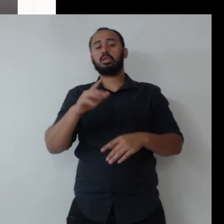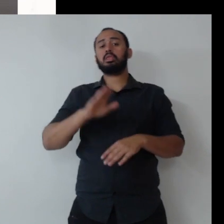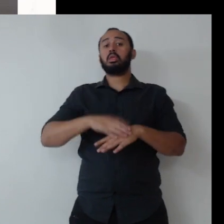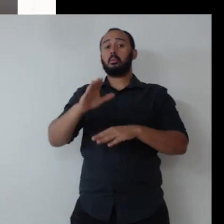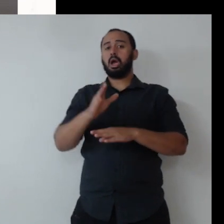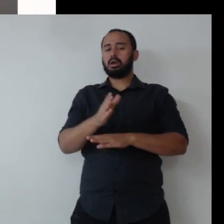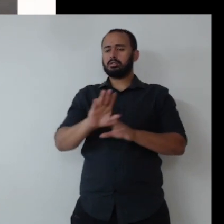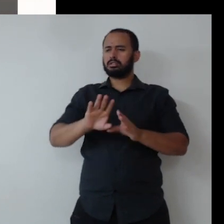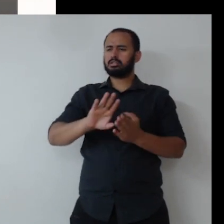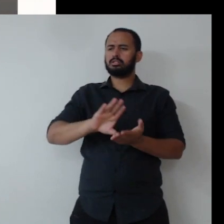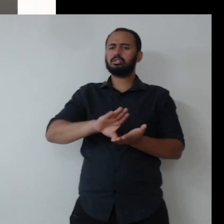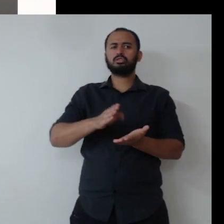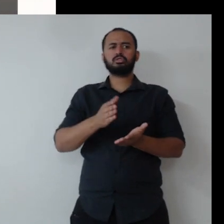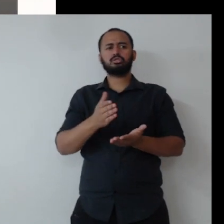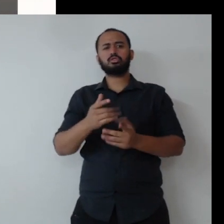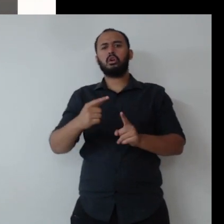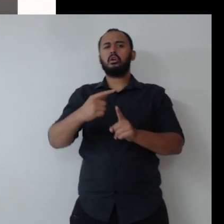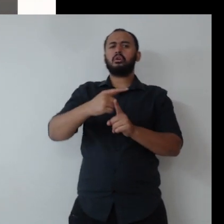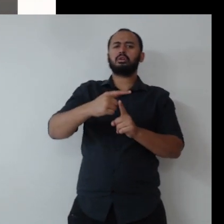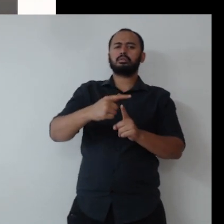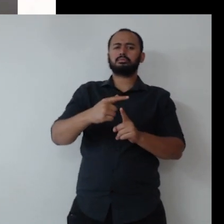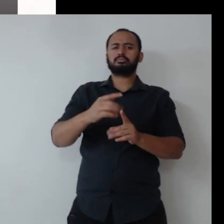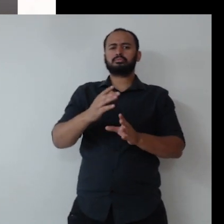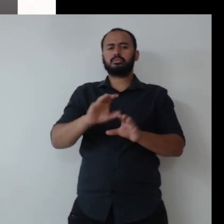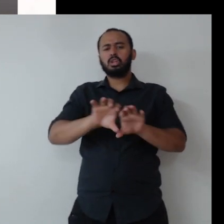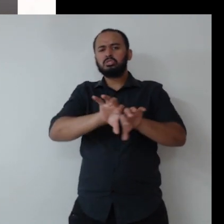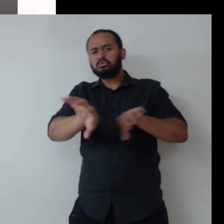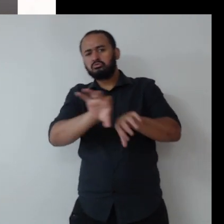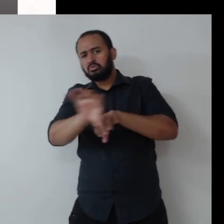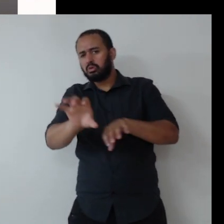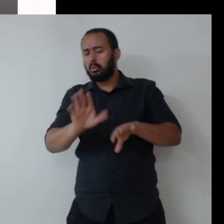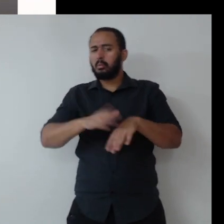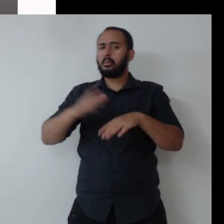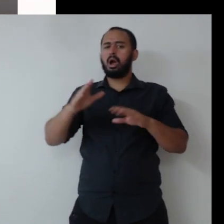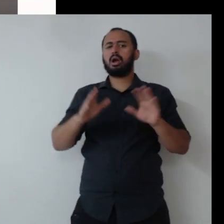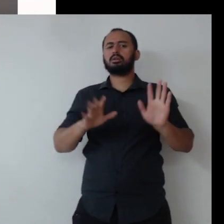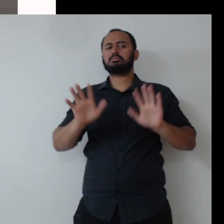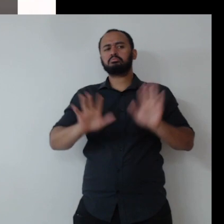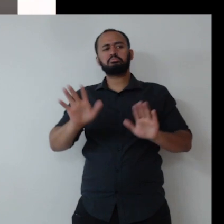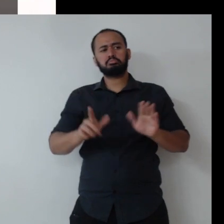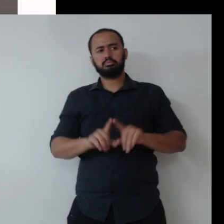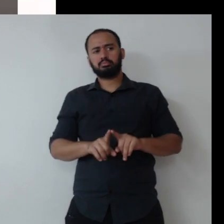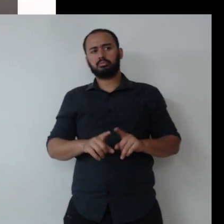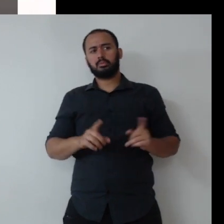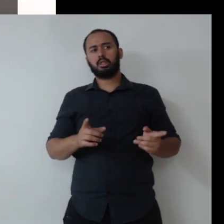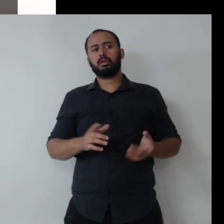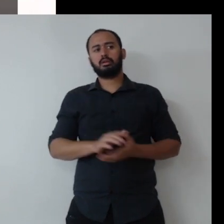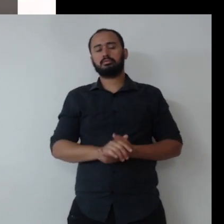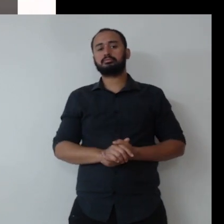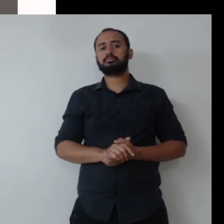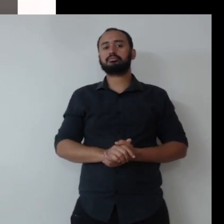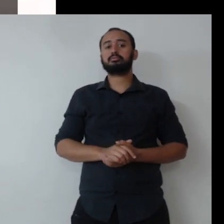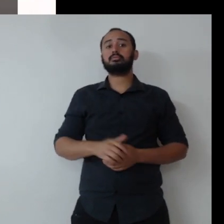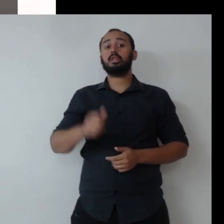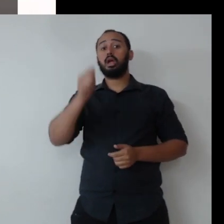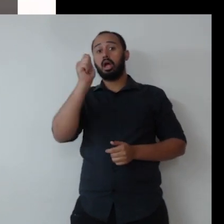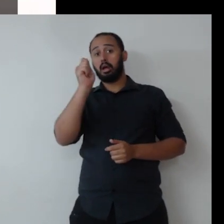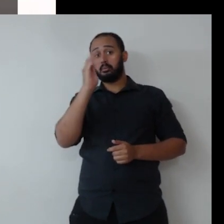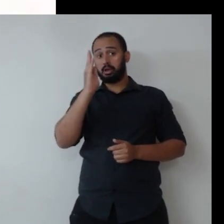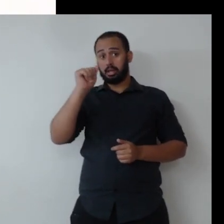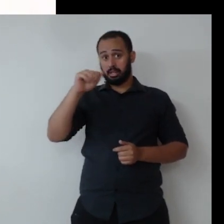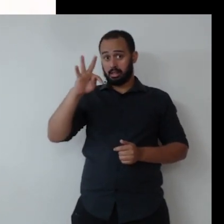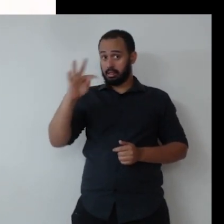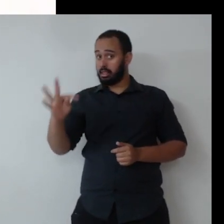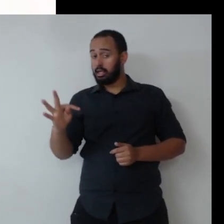divisões mais específicas naturalmente, o que pode acontecer é previsível isso? Ou não, pode, mas a questão é, a ABNT